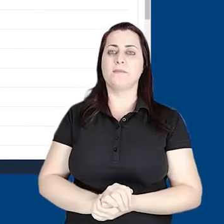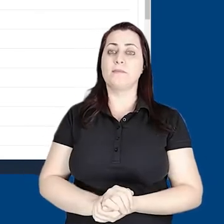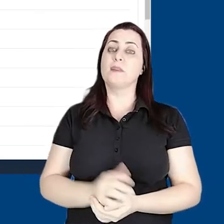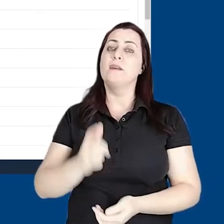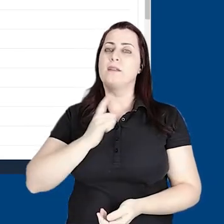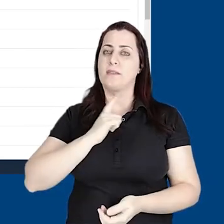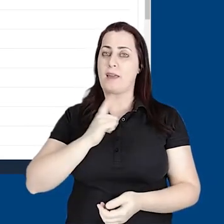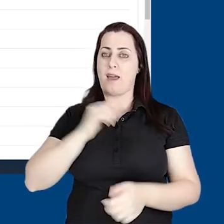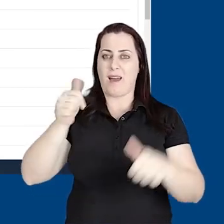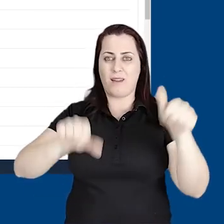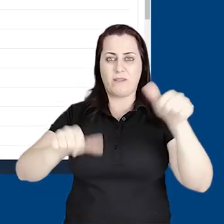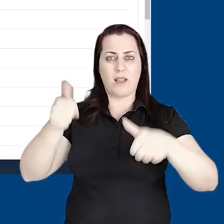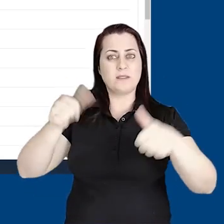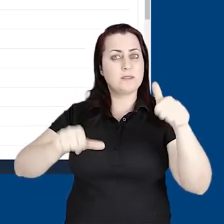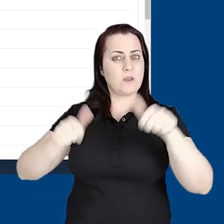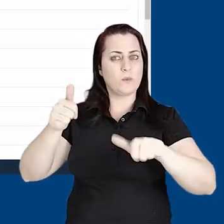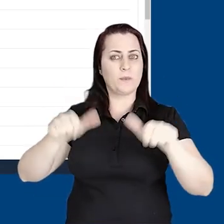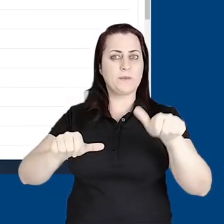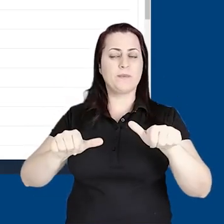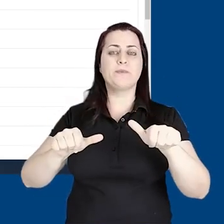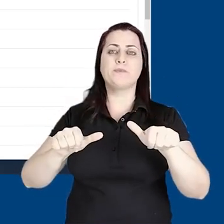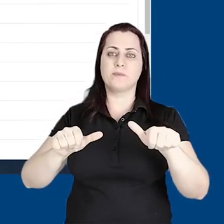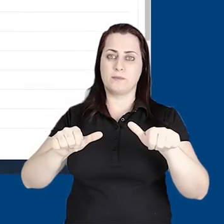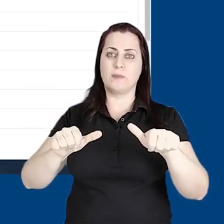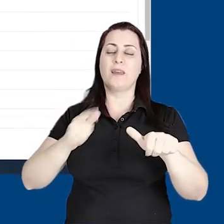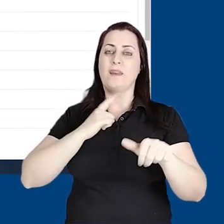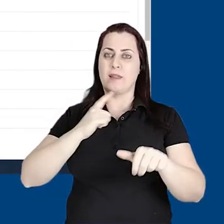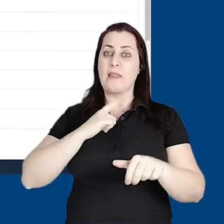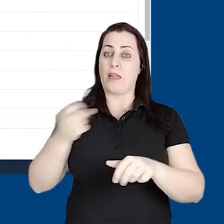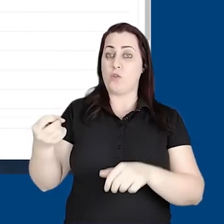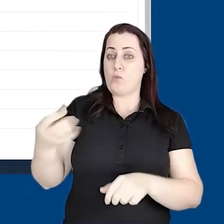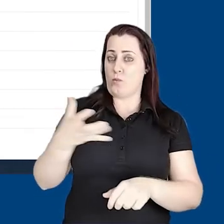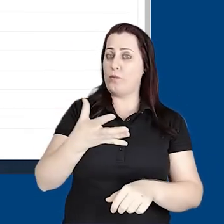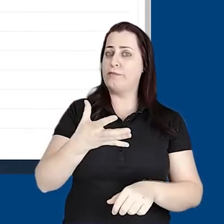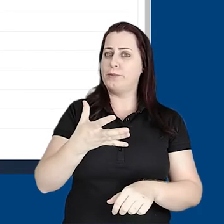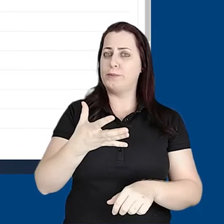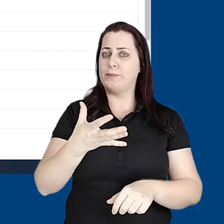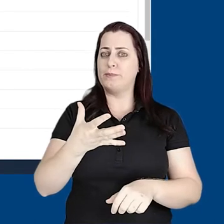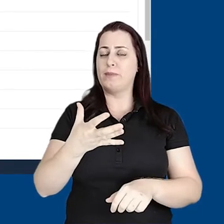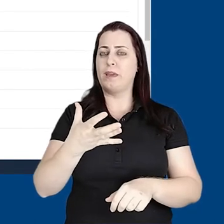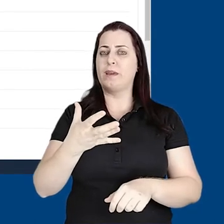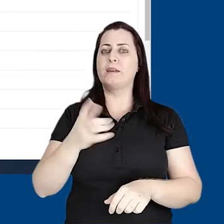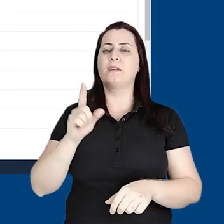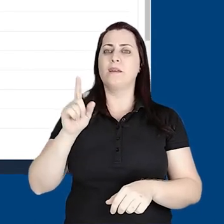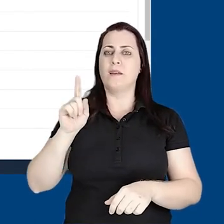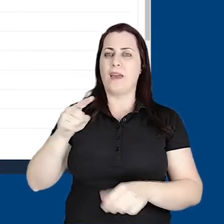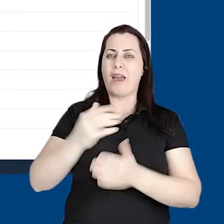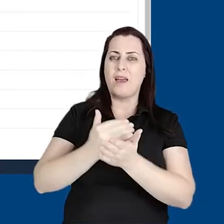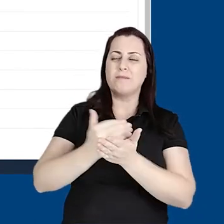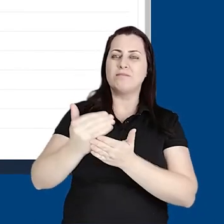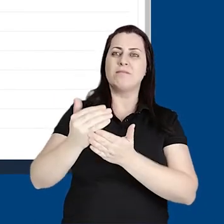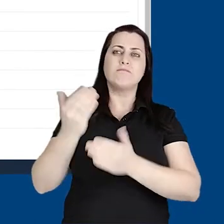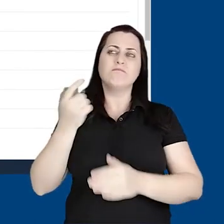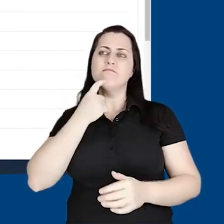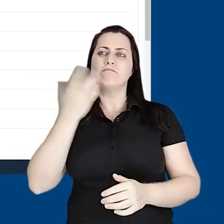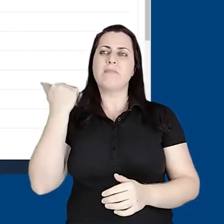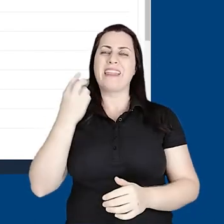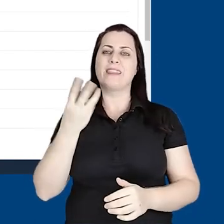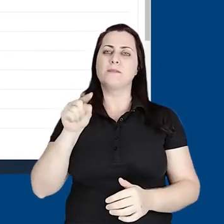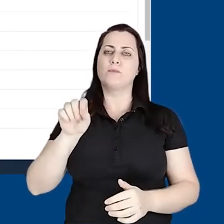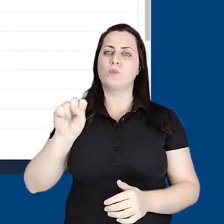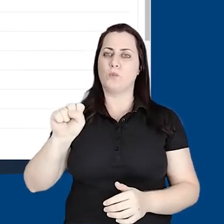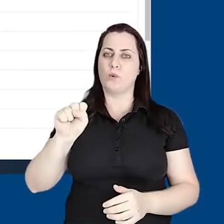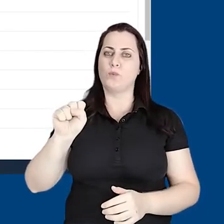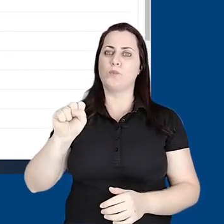Temos as seções de avaliação, onde nós temos esse recurso novo do Moodle, a partir do Moodle 3.8,